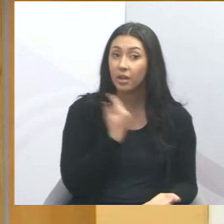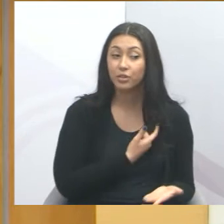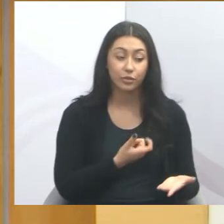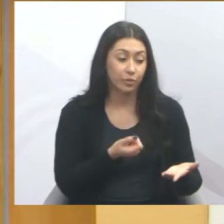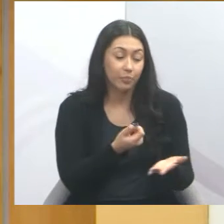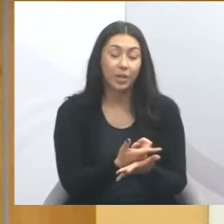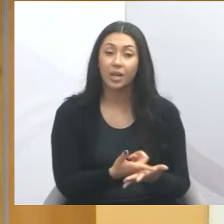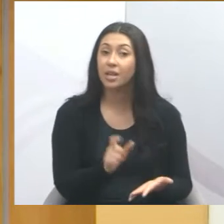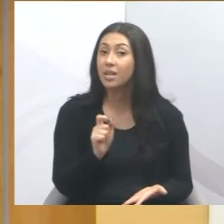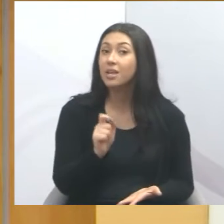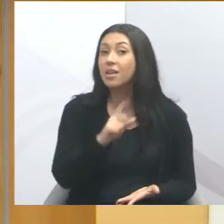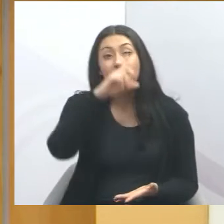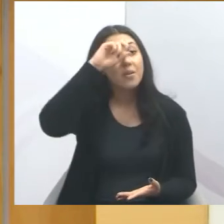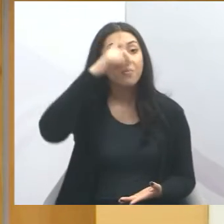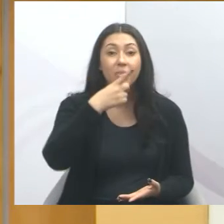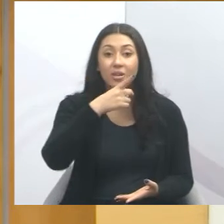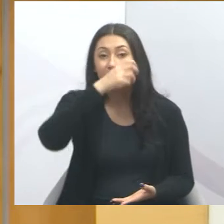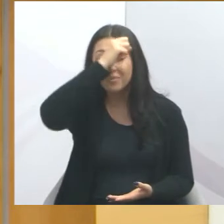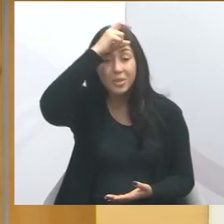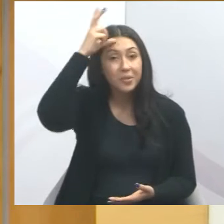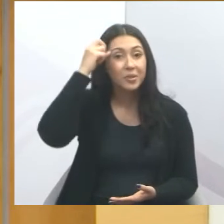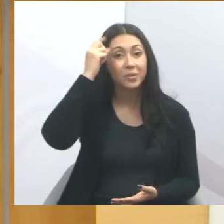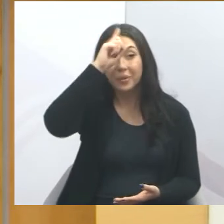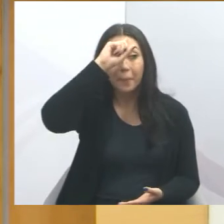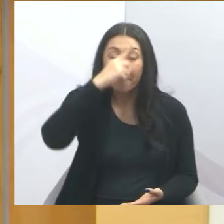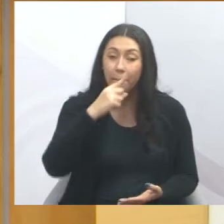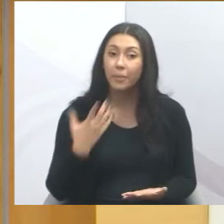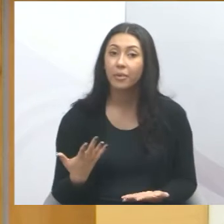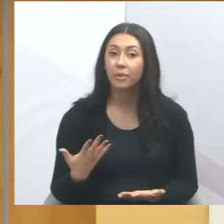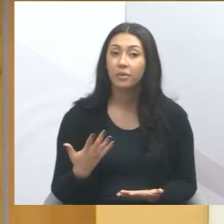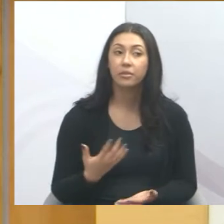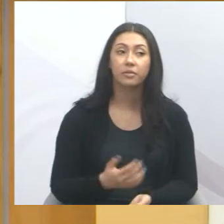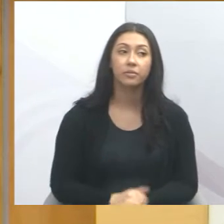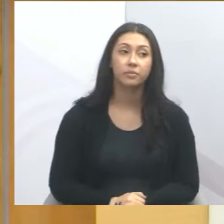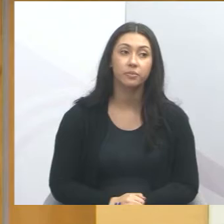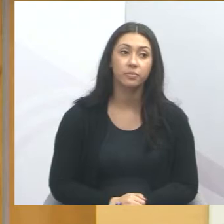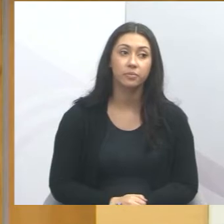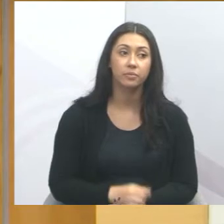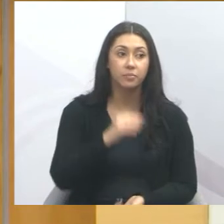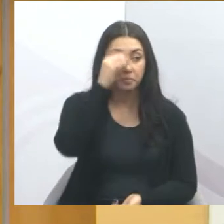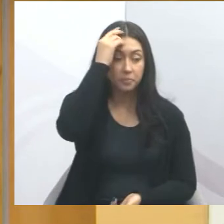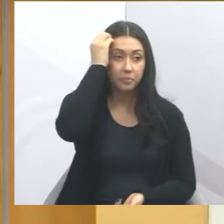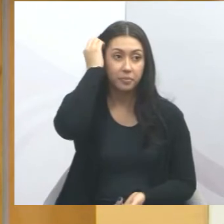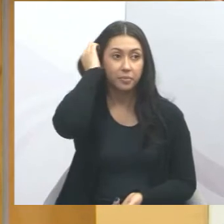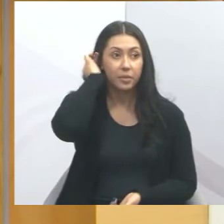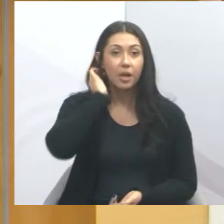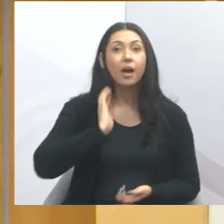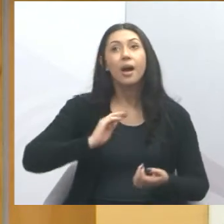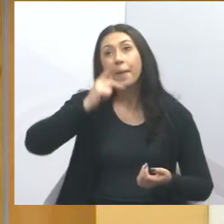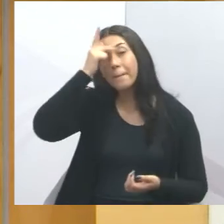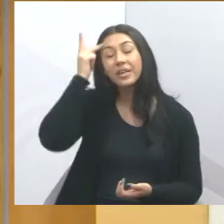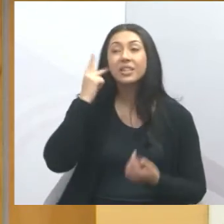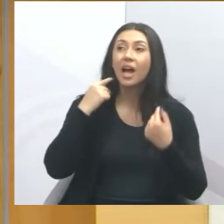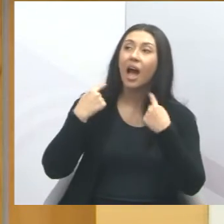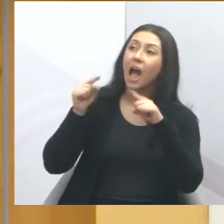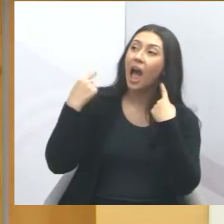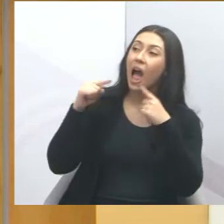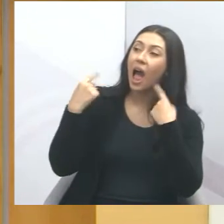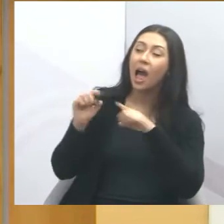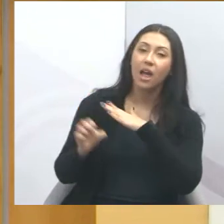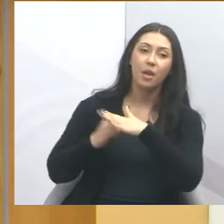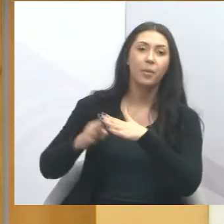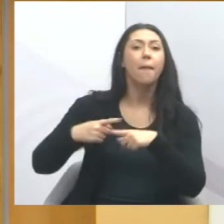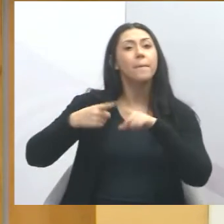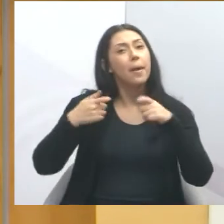e quem manda no contrato é a prefeitura. Então aqui, aí as pessoas reclamam da empresa, tem que reclamar da empresa,